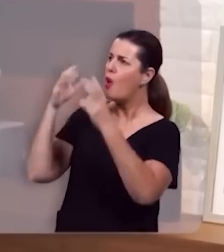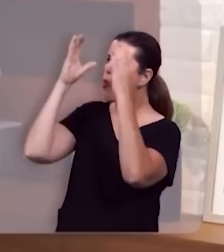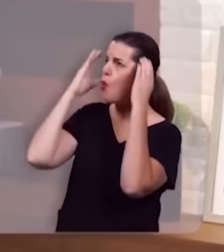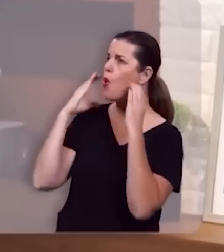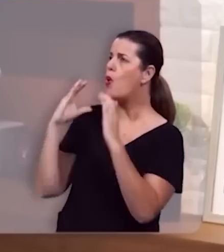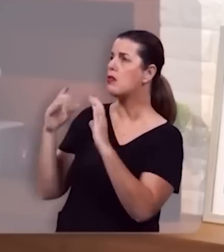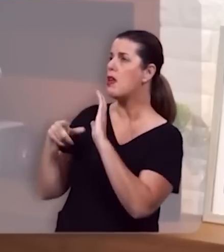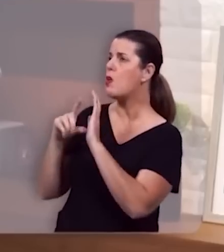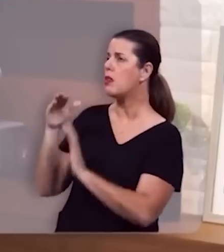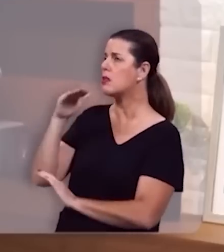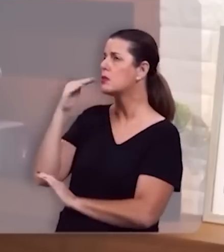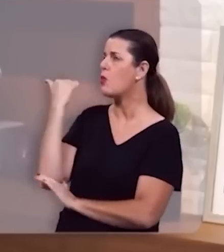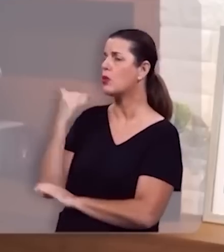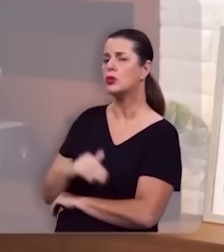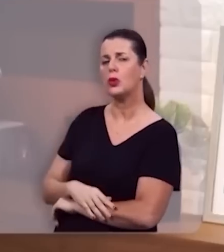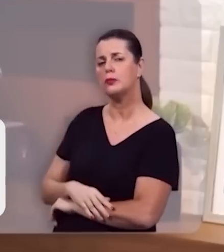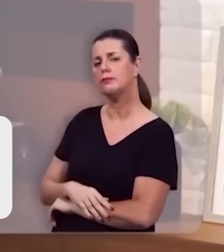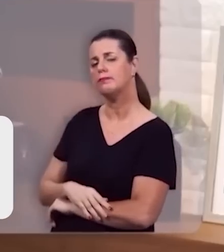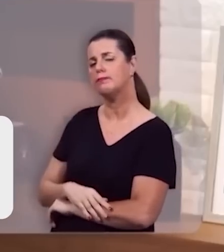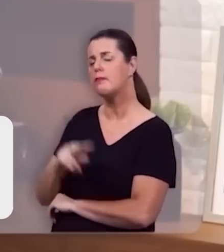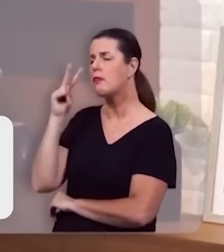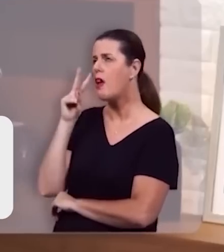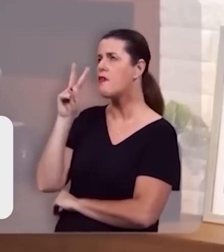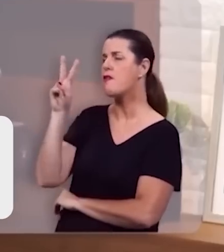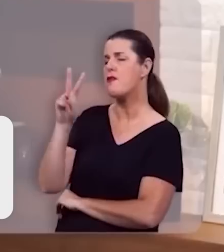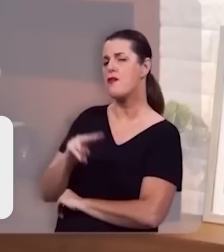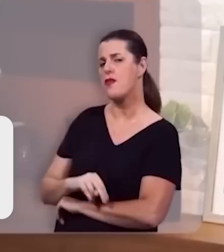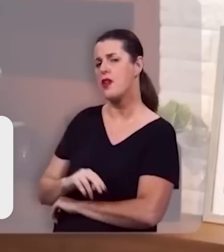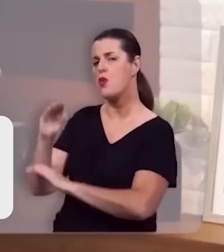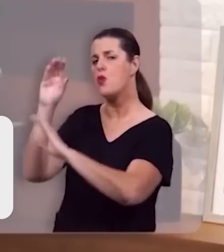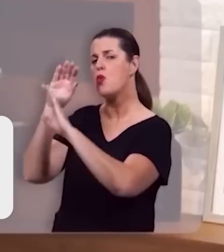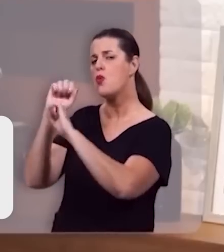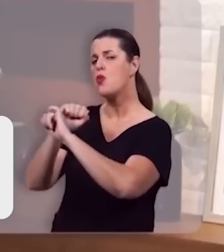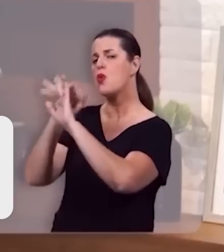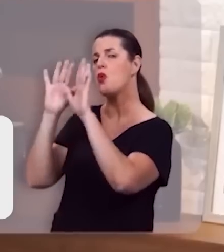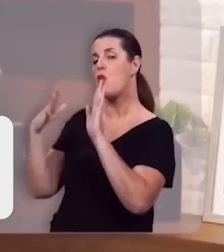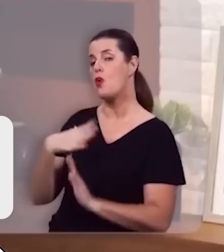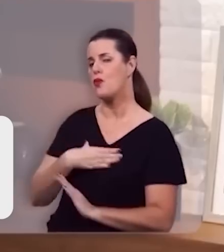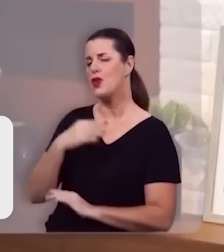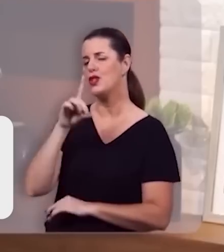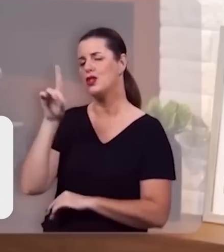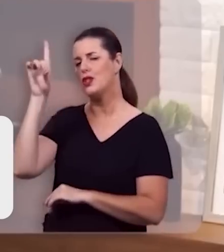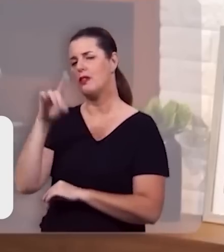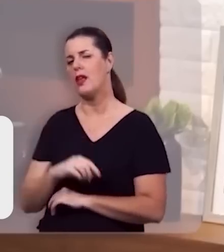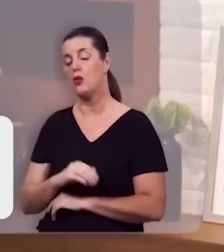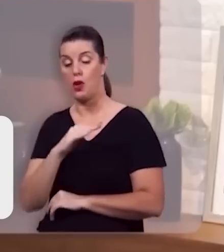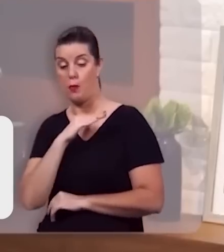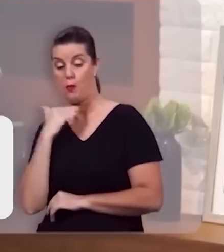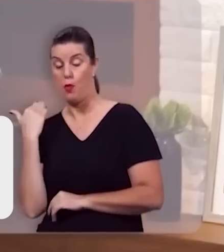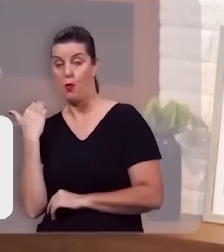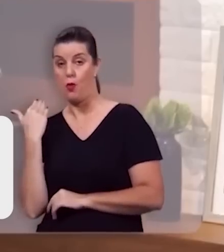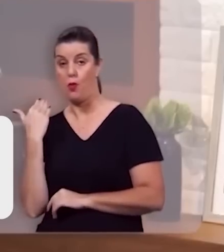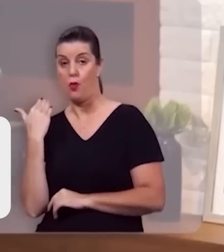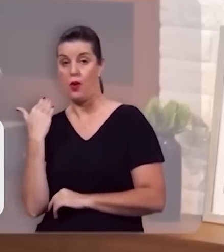morto. Ele vê o glorioso Filho de Deus, que morreu,